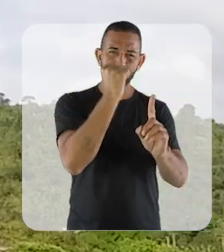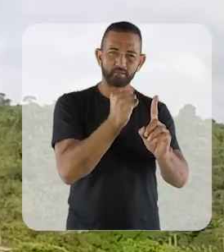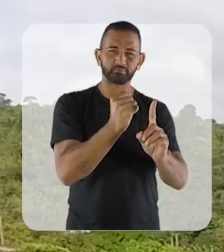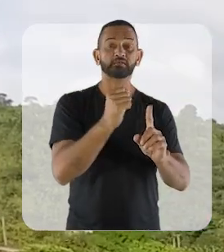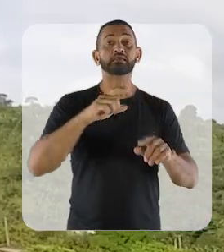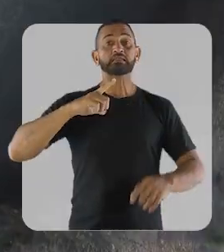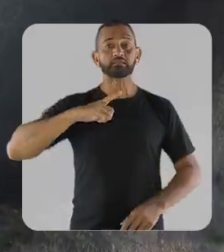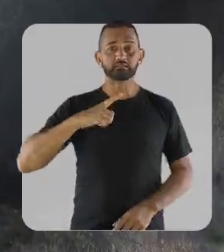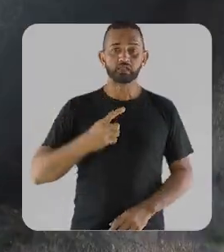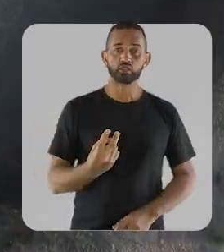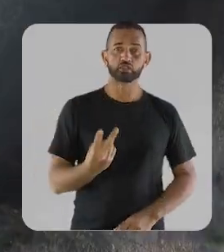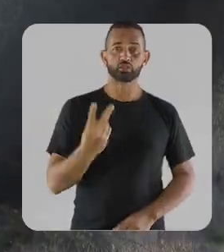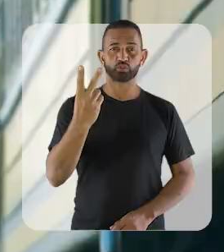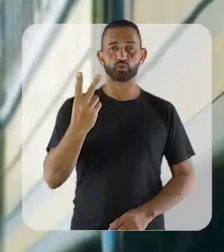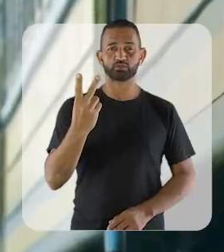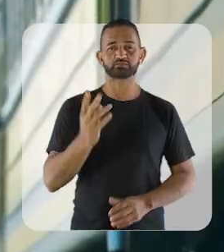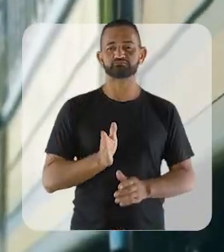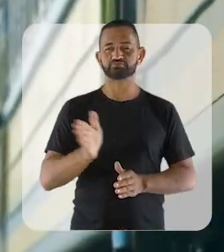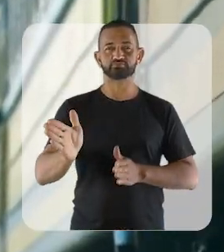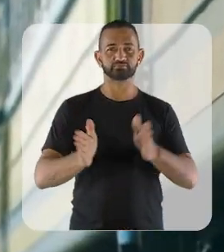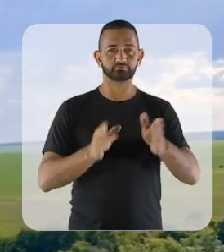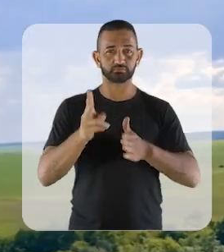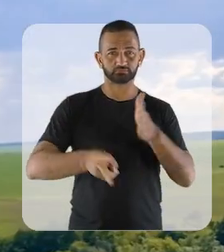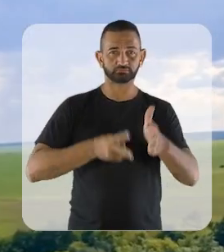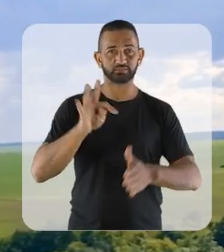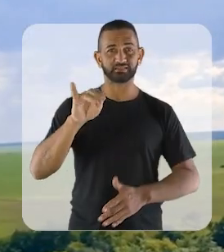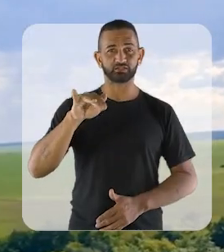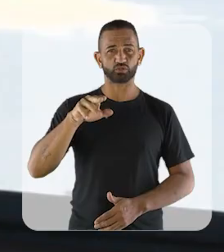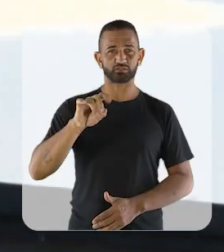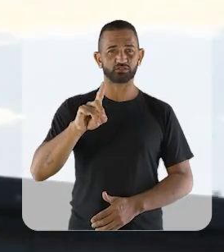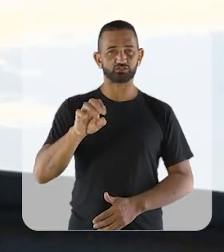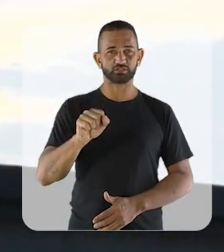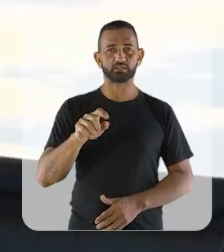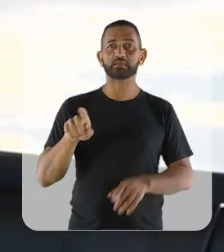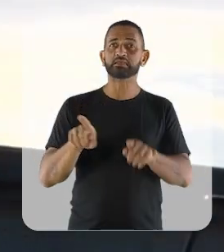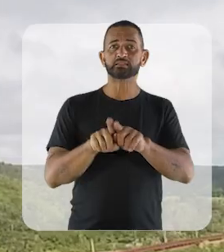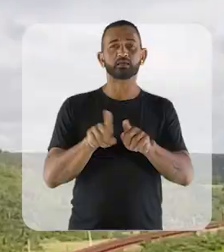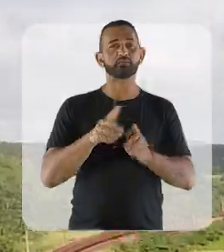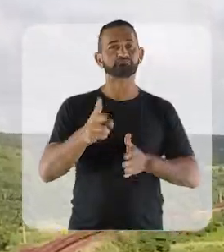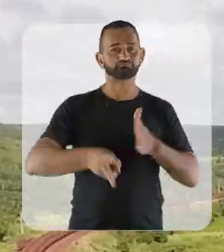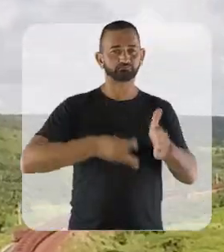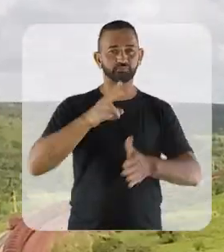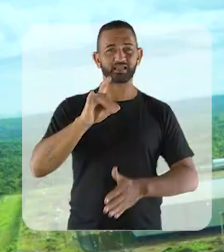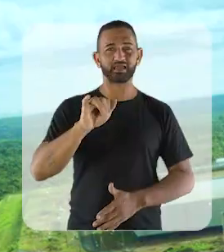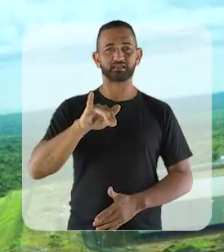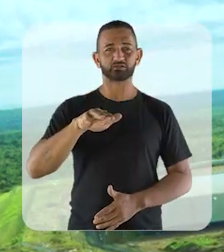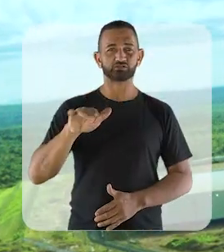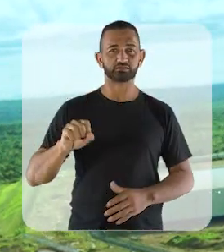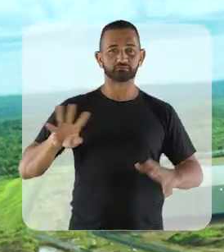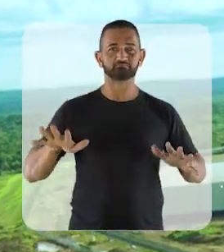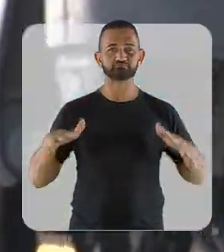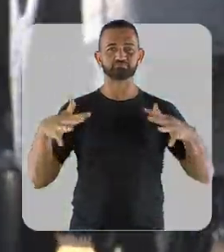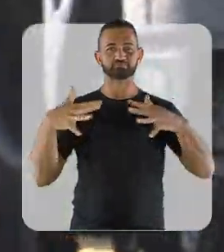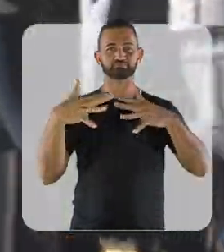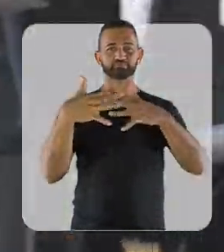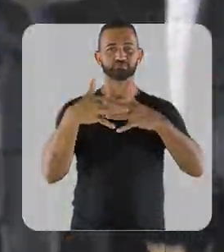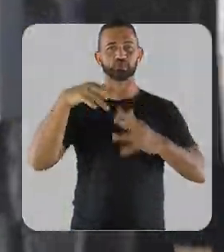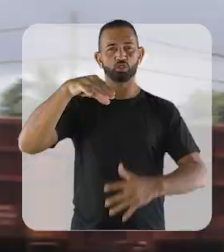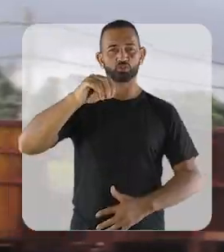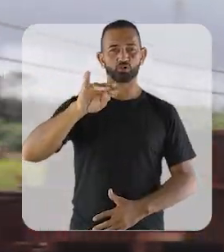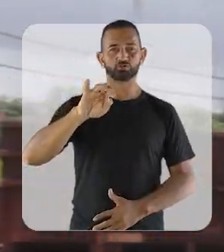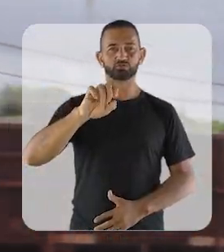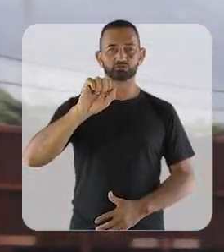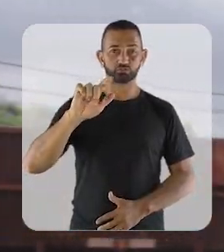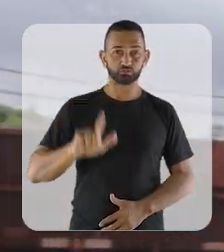Dois corredores ferroviários, Transnordestina e a Estrada de Ferro Carajás, que se interliga a Ferrovia